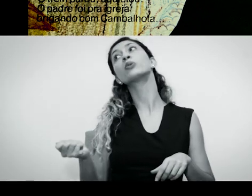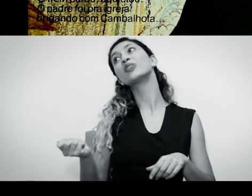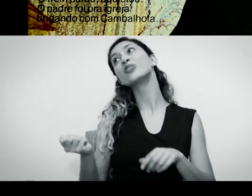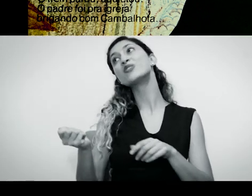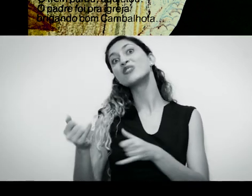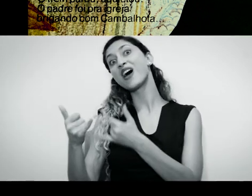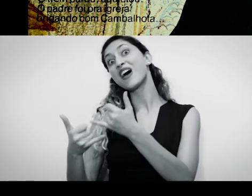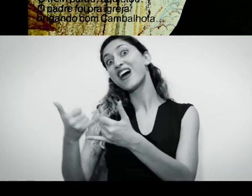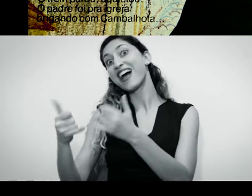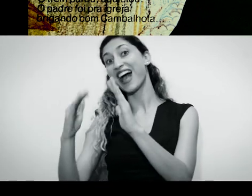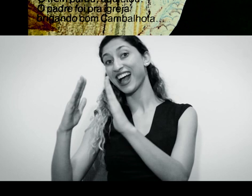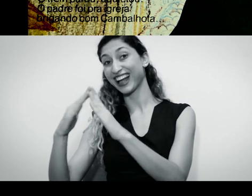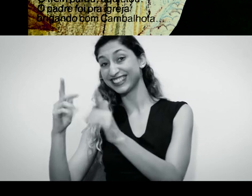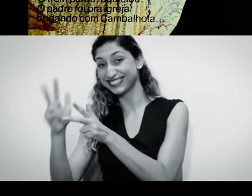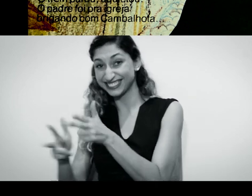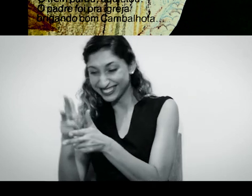trem, de brinquedo.